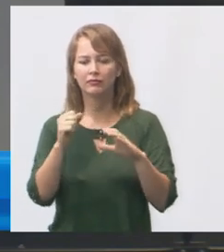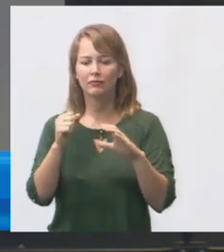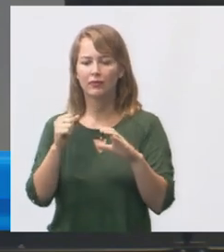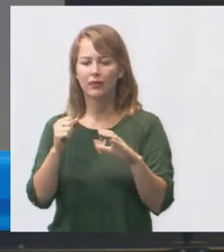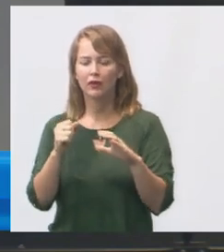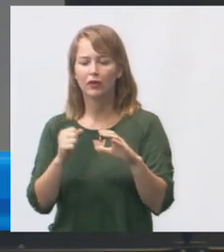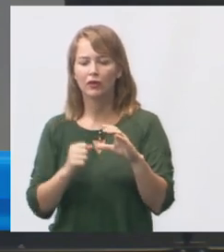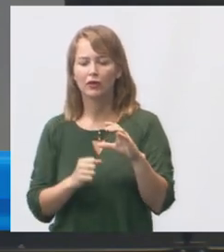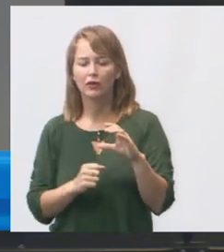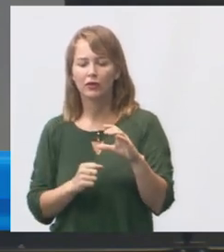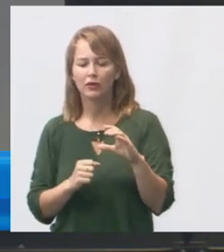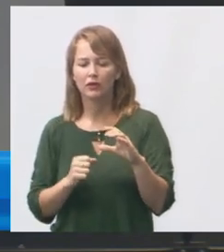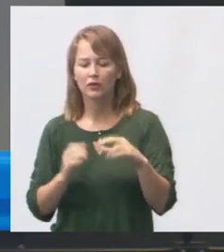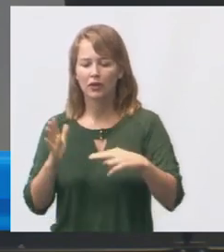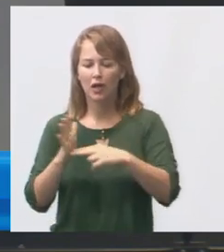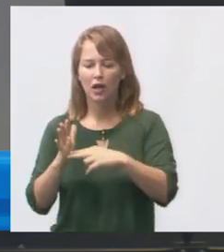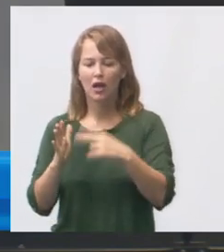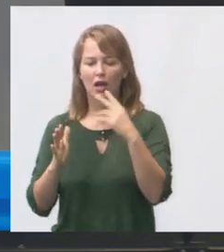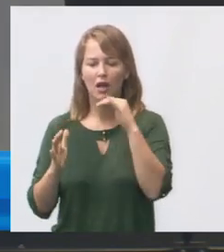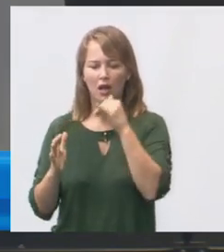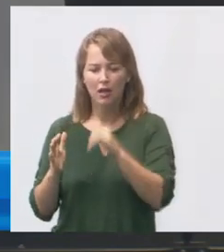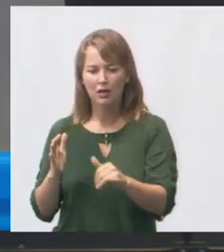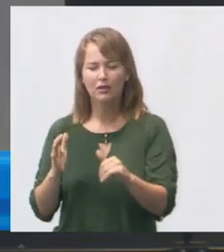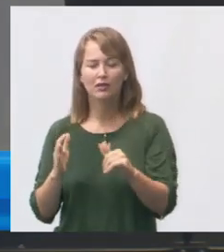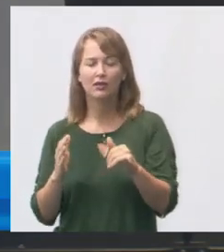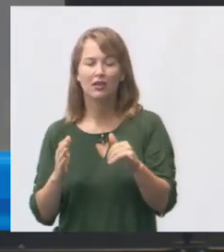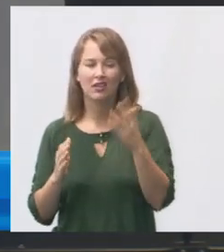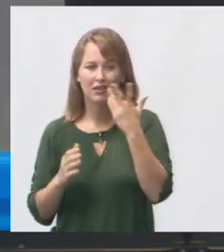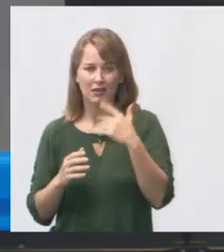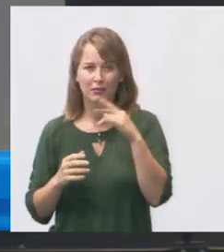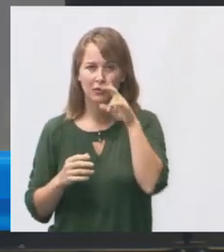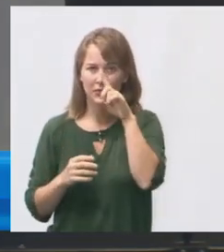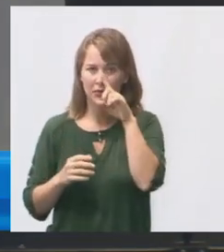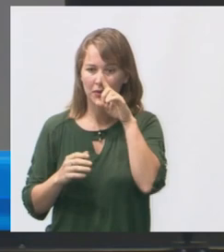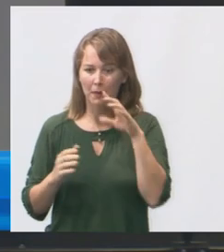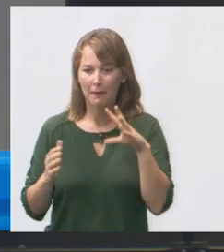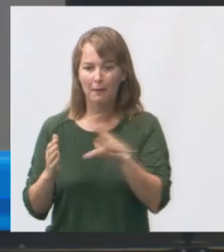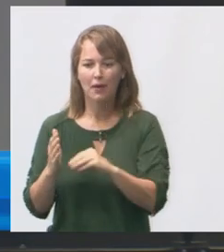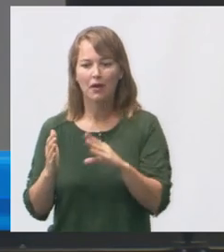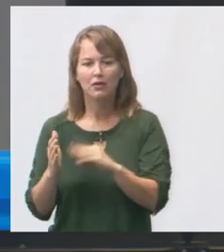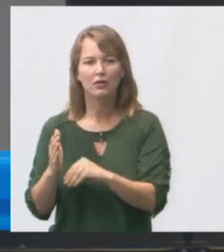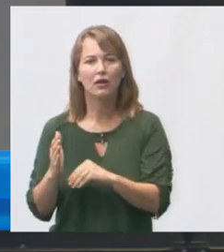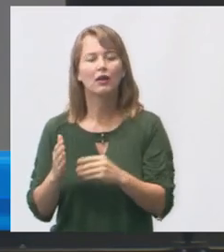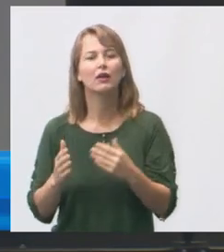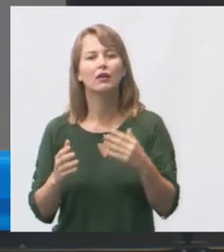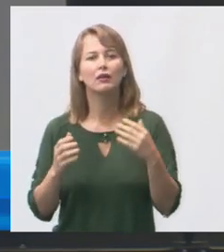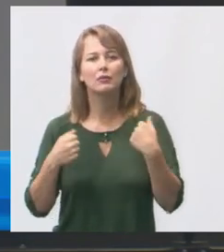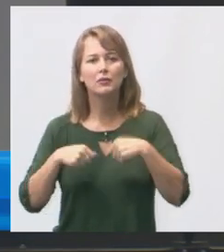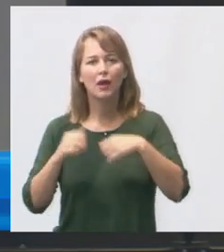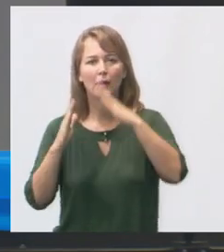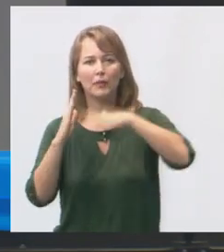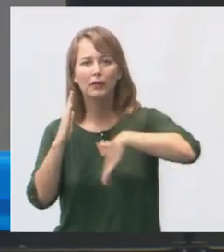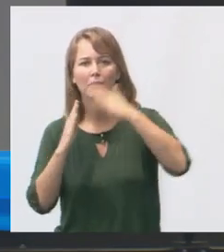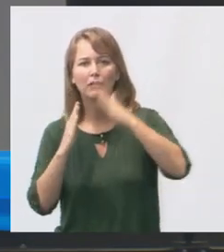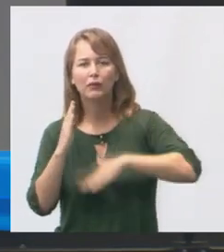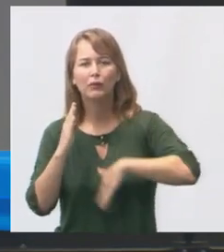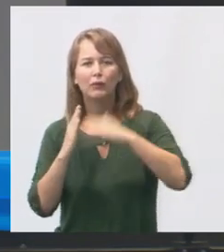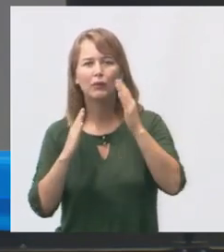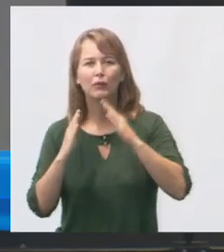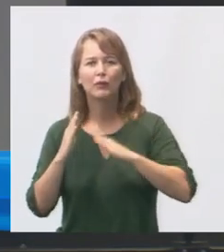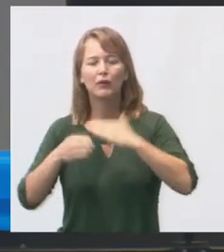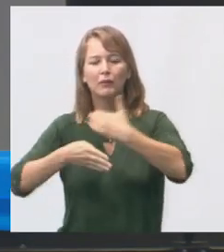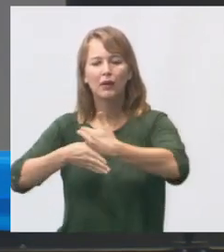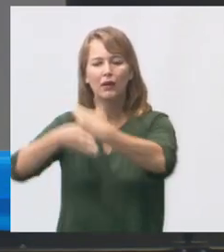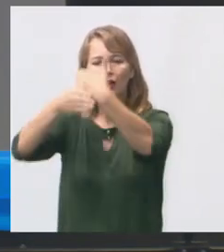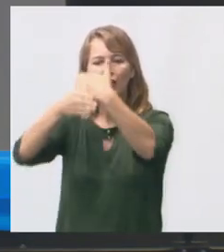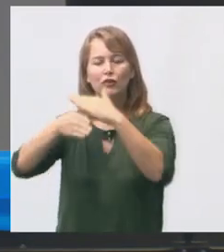precisa de proteção para tratar de criança você pode estar mexendo precisa de uma pintura das paredes estão bem desgastadas do